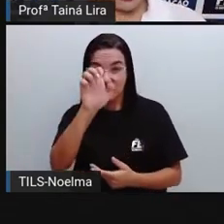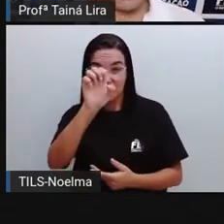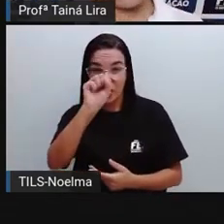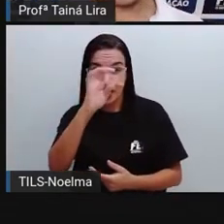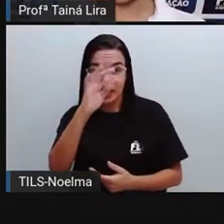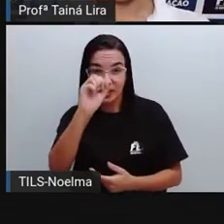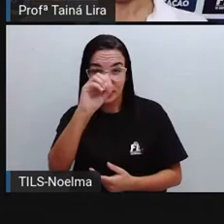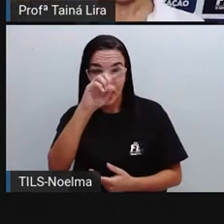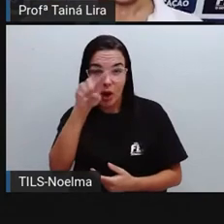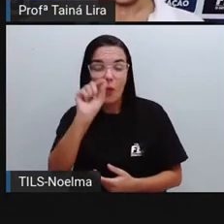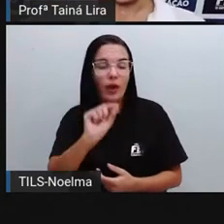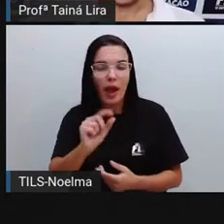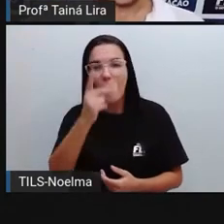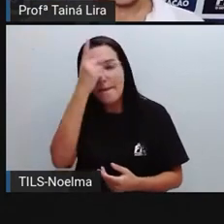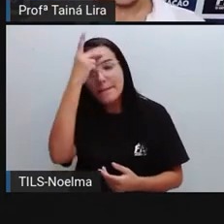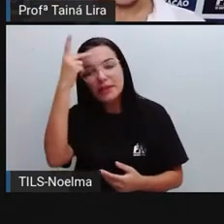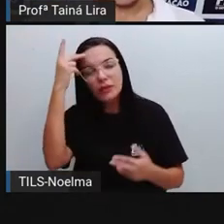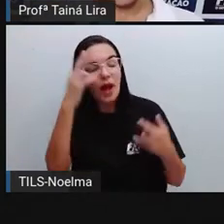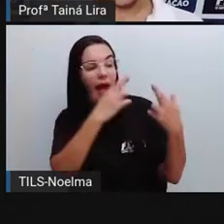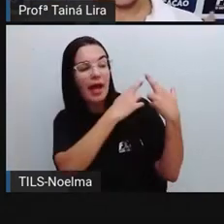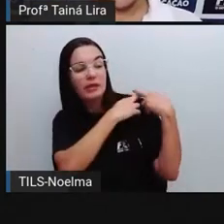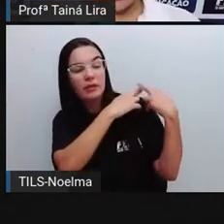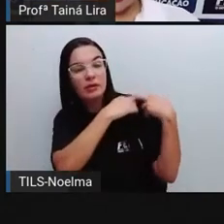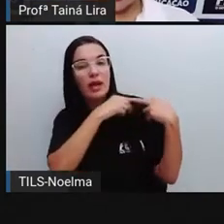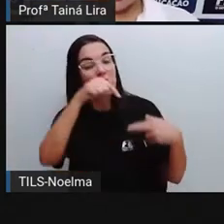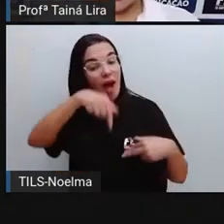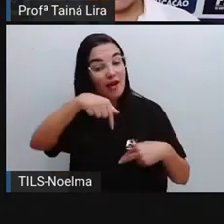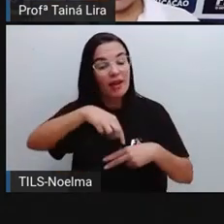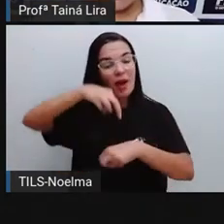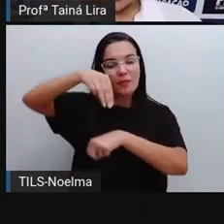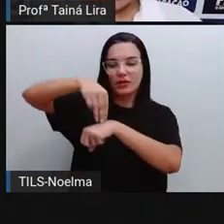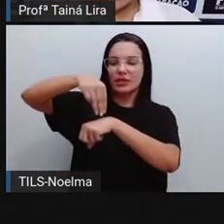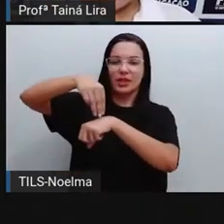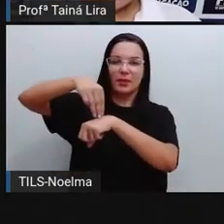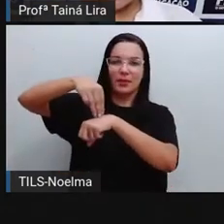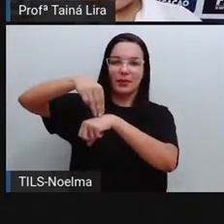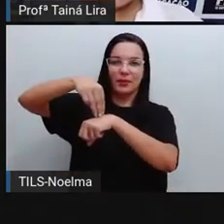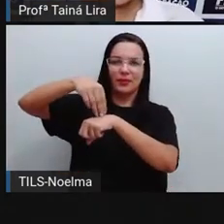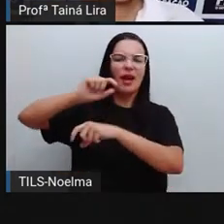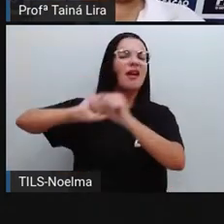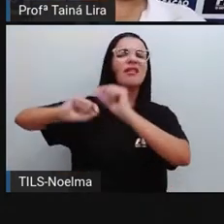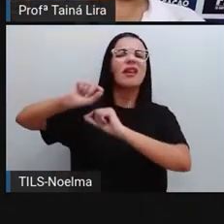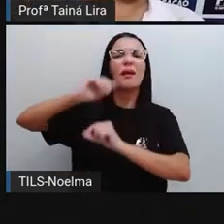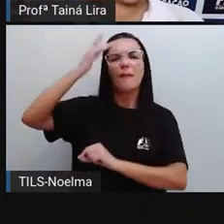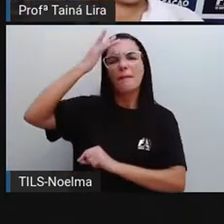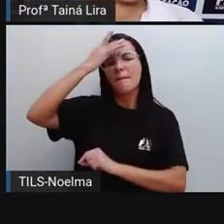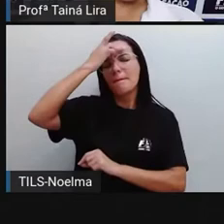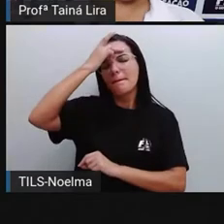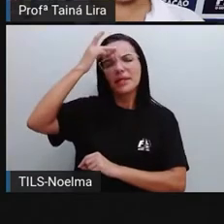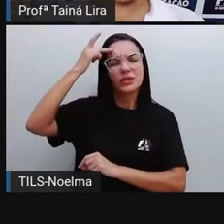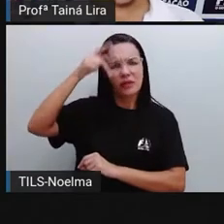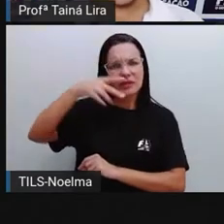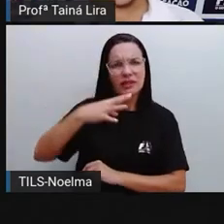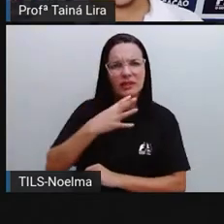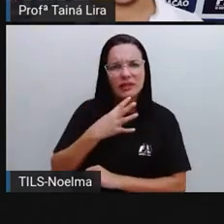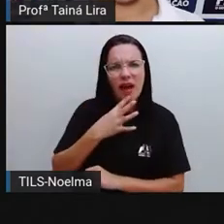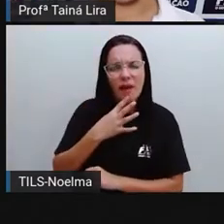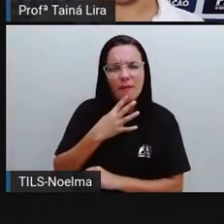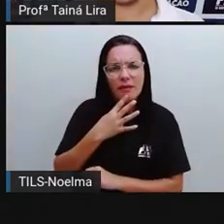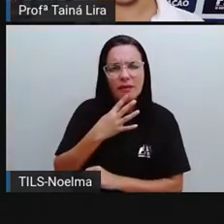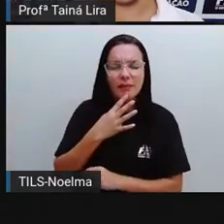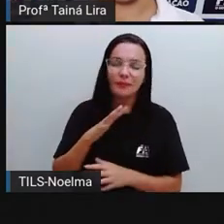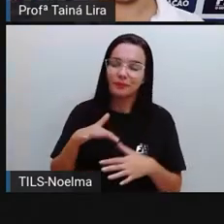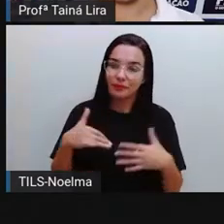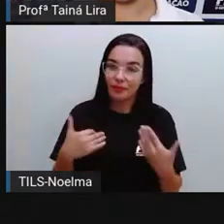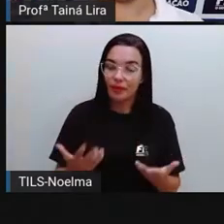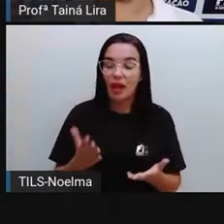esse município. E quem será a pessoa que é responsável pelo município? Nós já vimos nas aulas anteriores, quando